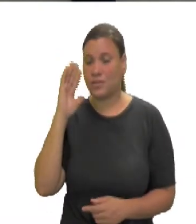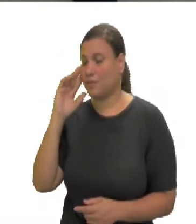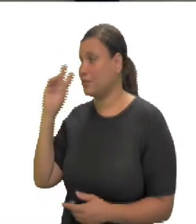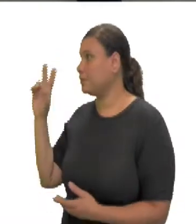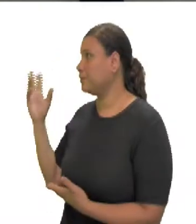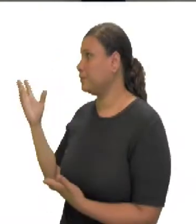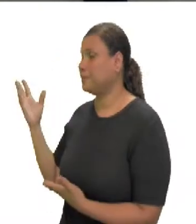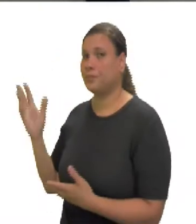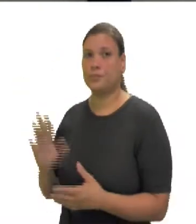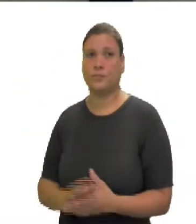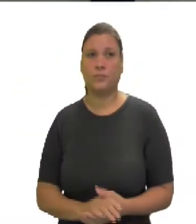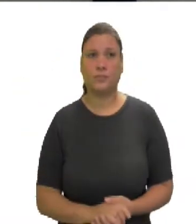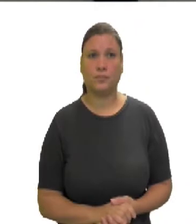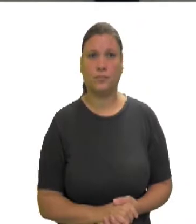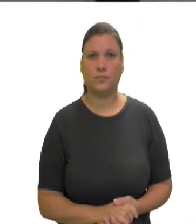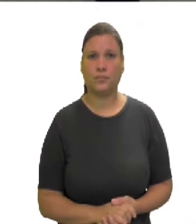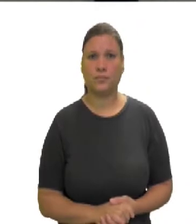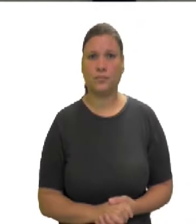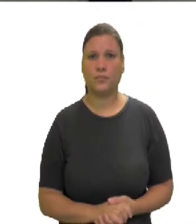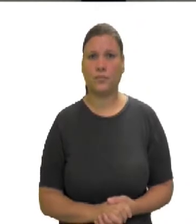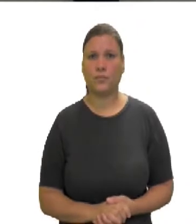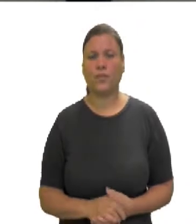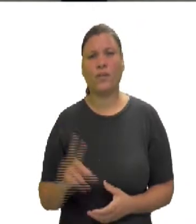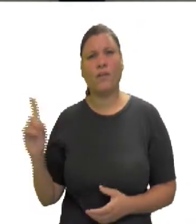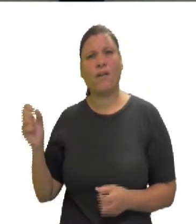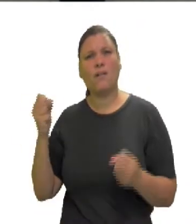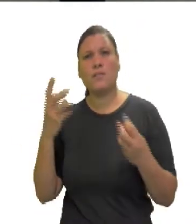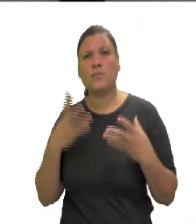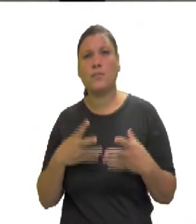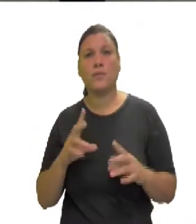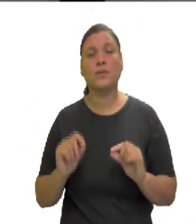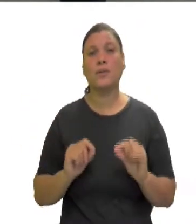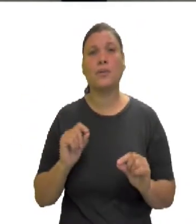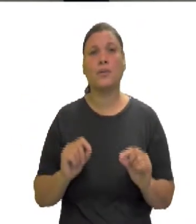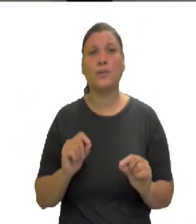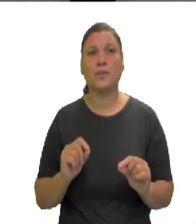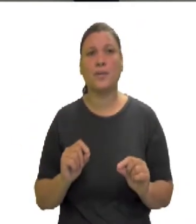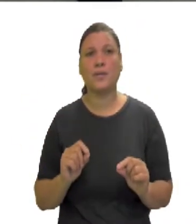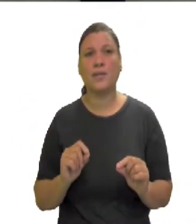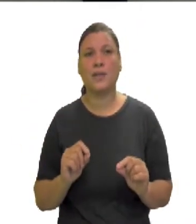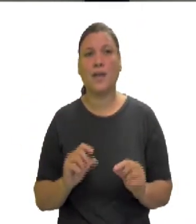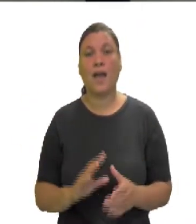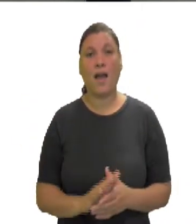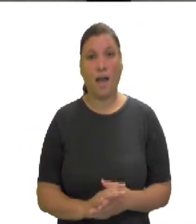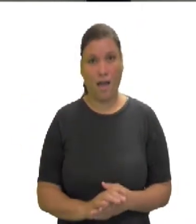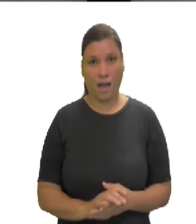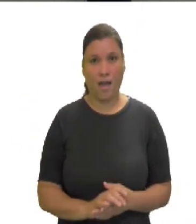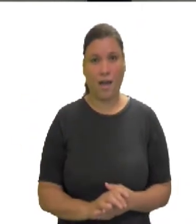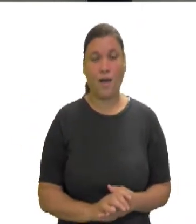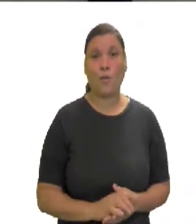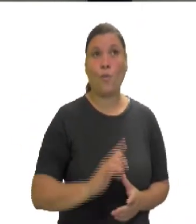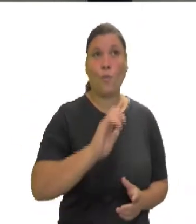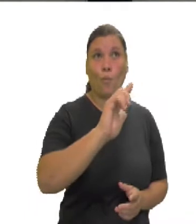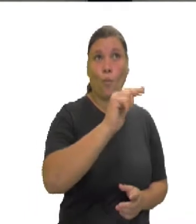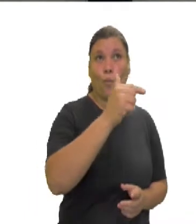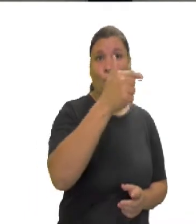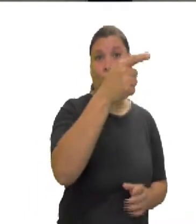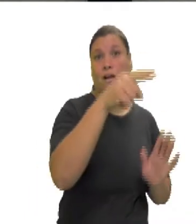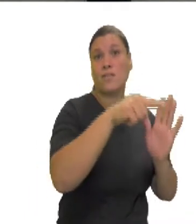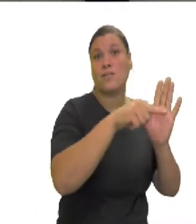O quadrado da diferença de dois termos é igual ao quadrado do primeiro